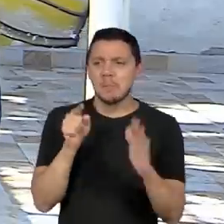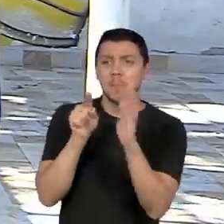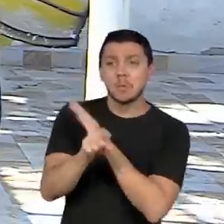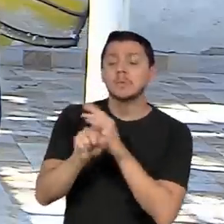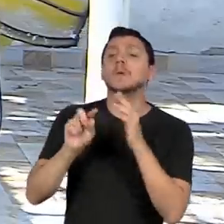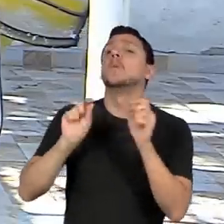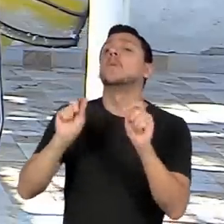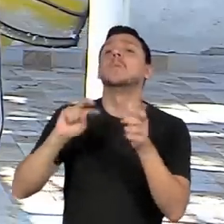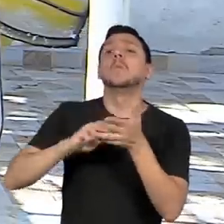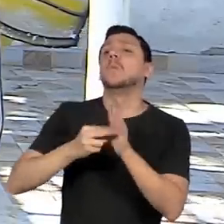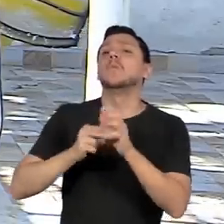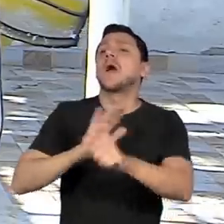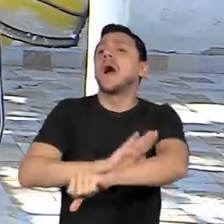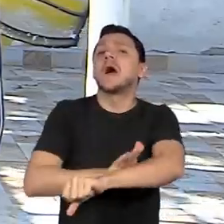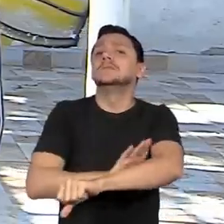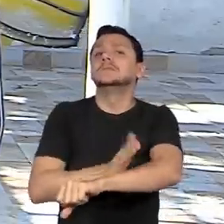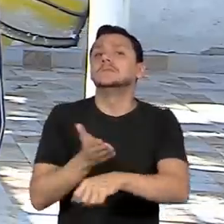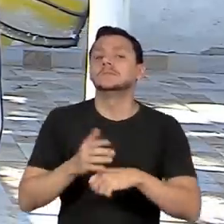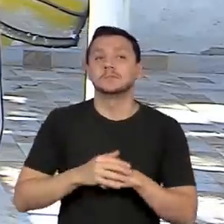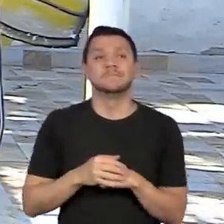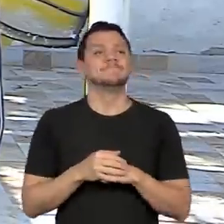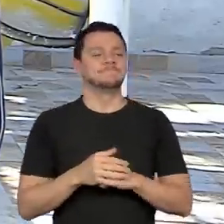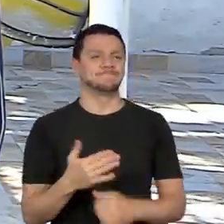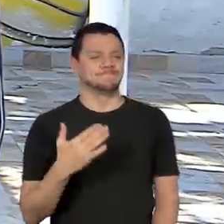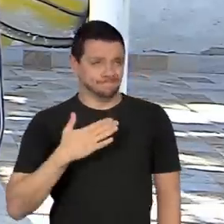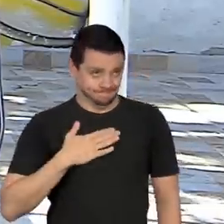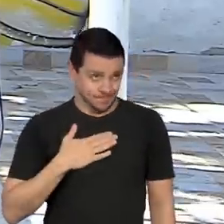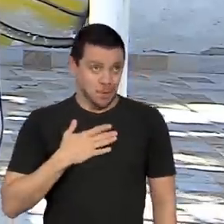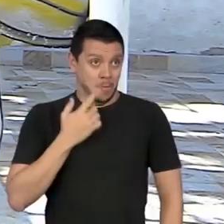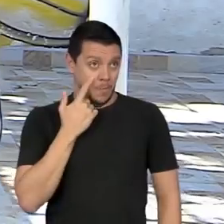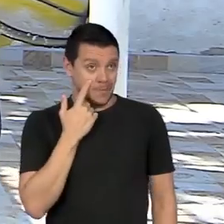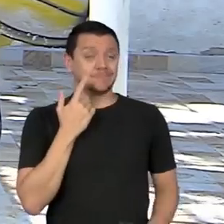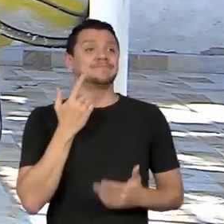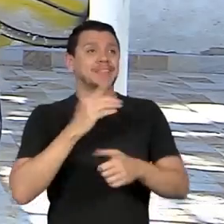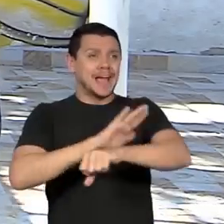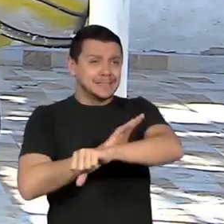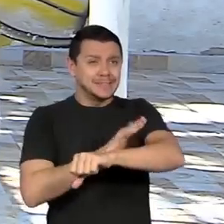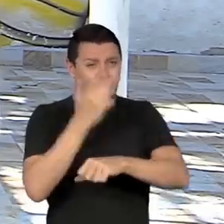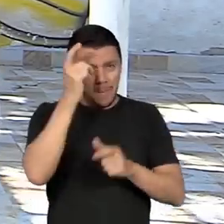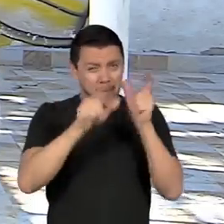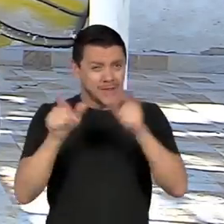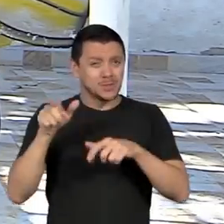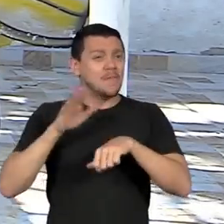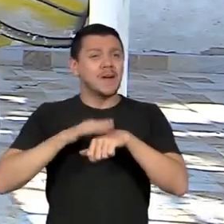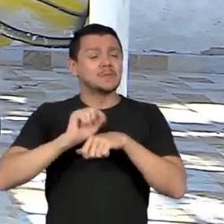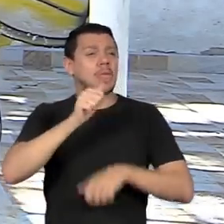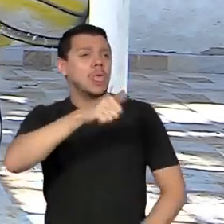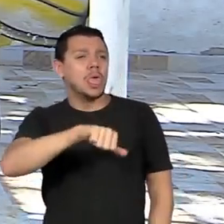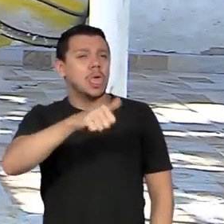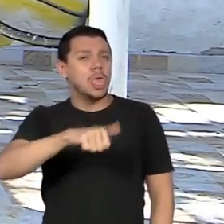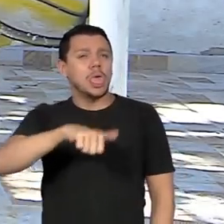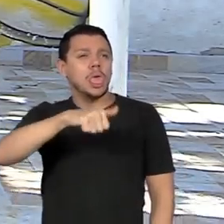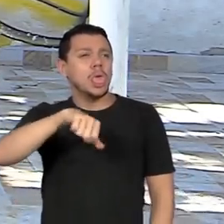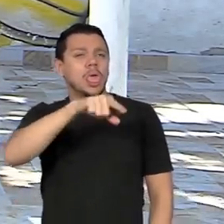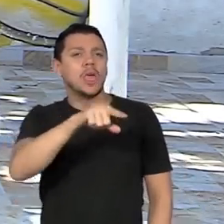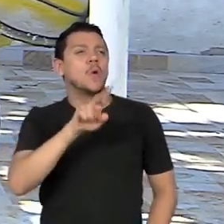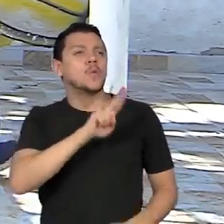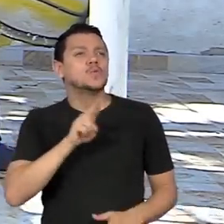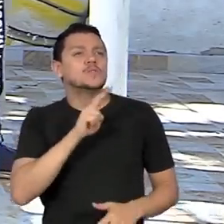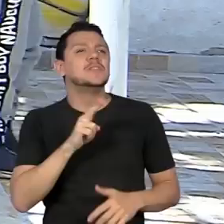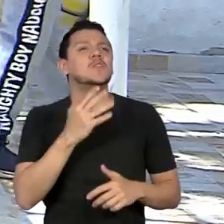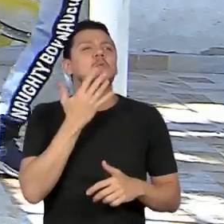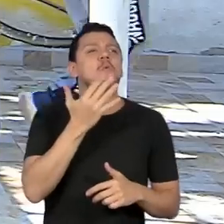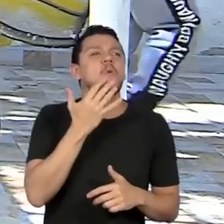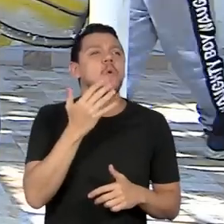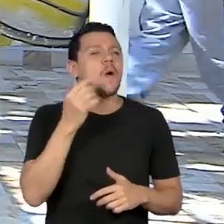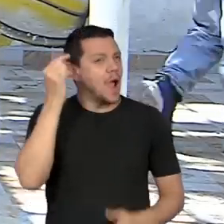Para mim, eu acho que racismo é uma coisa que as pessoas ficam julgando um pela cor, pelo tom do cabelo, pelo tom dos olhos,